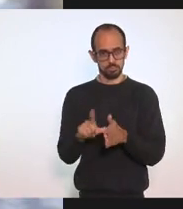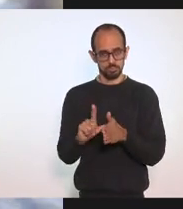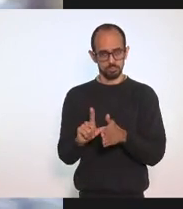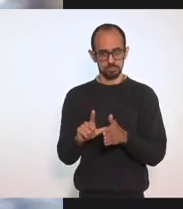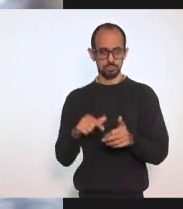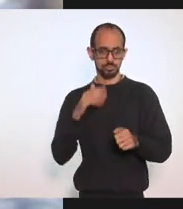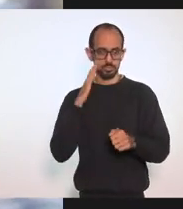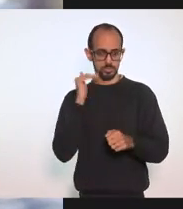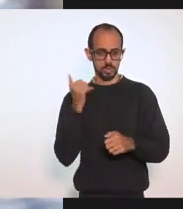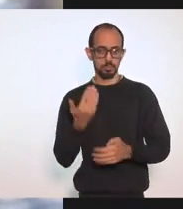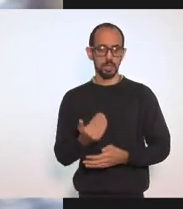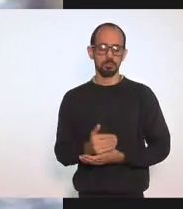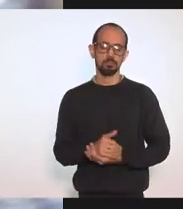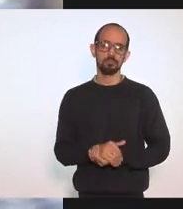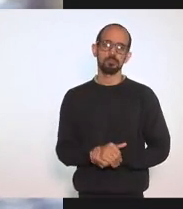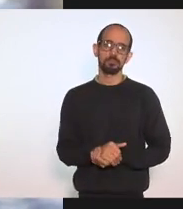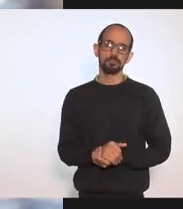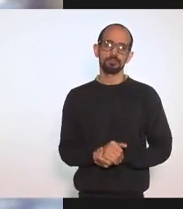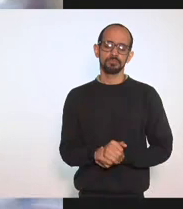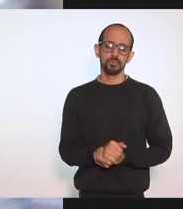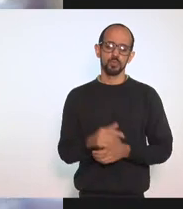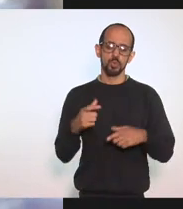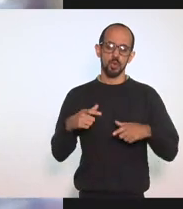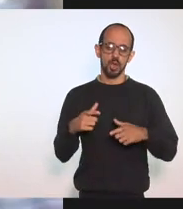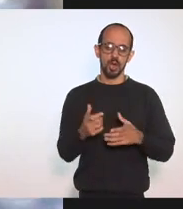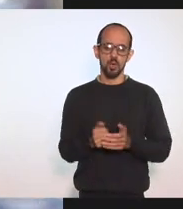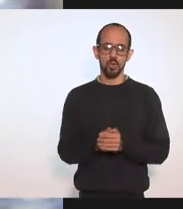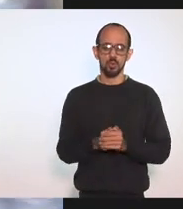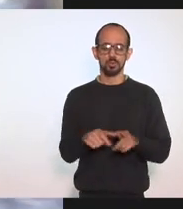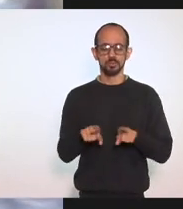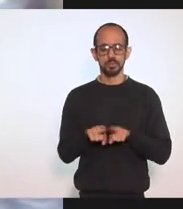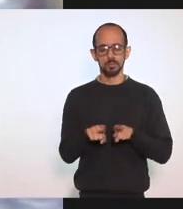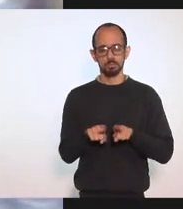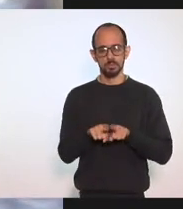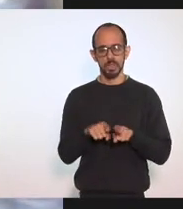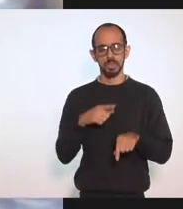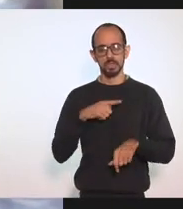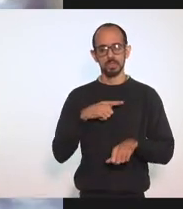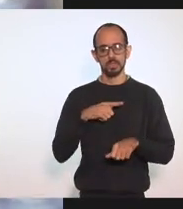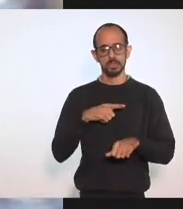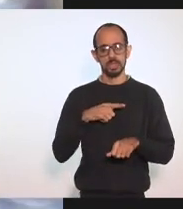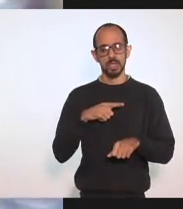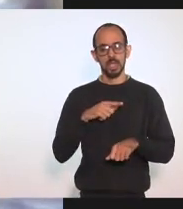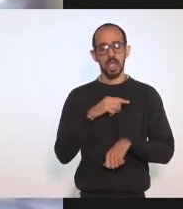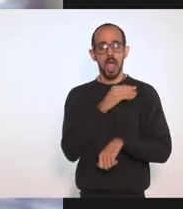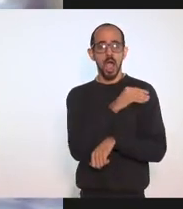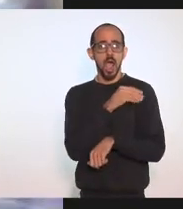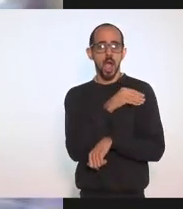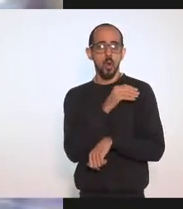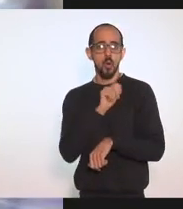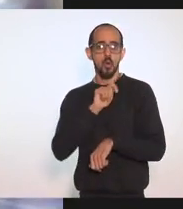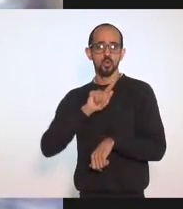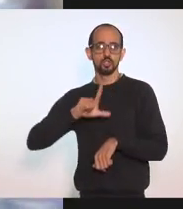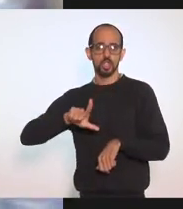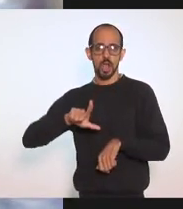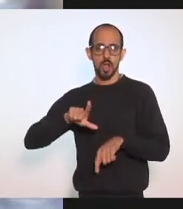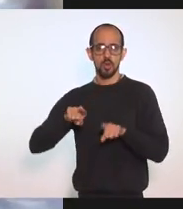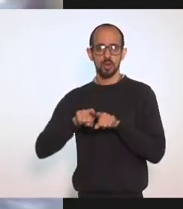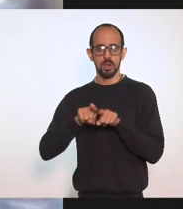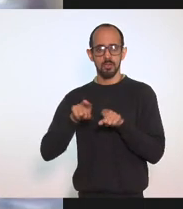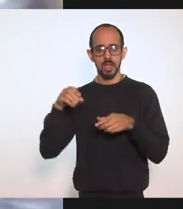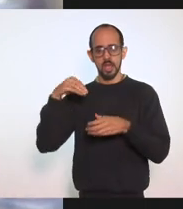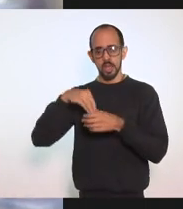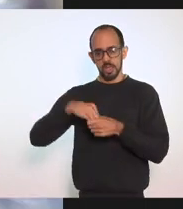local Onde tem o culto Há disponibilidade De álcool gel Na entrada E internamente Nas